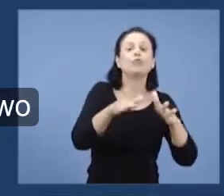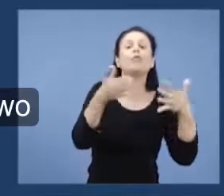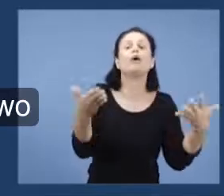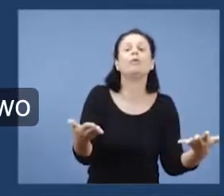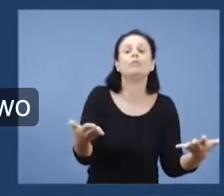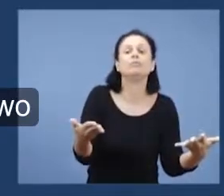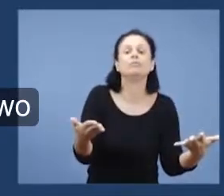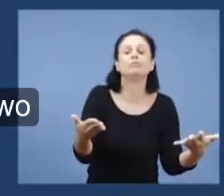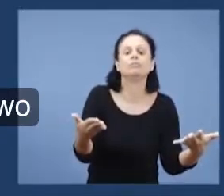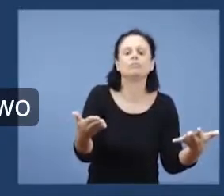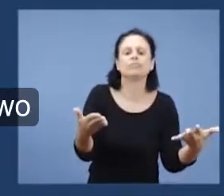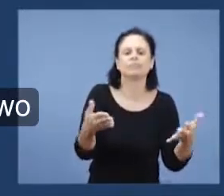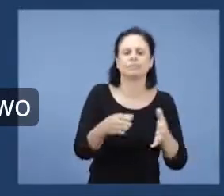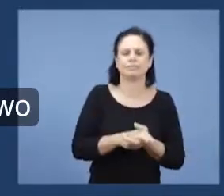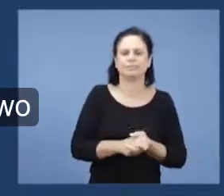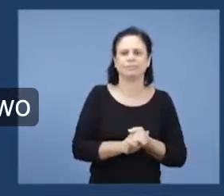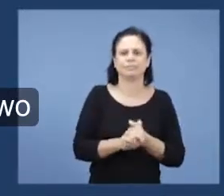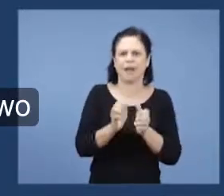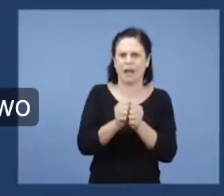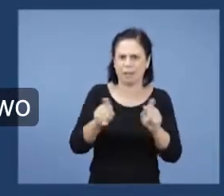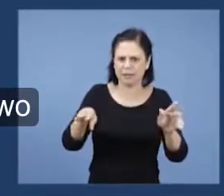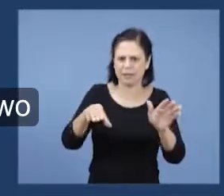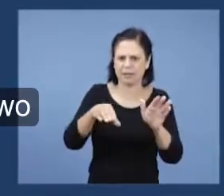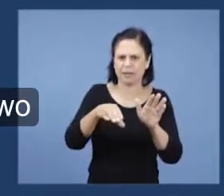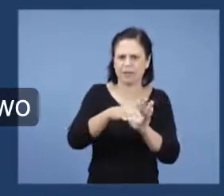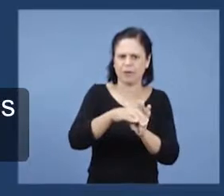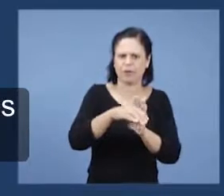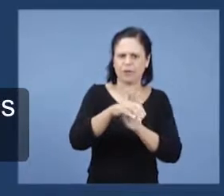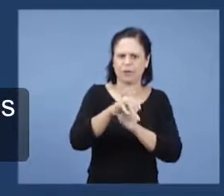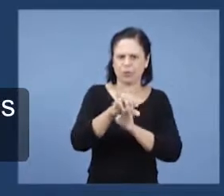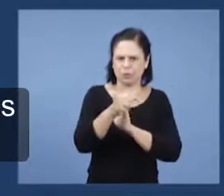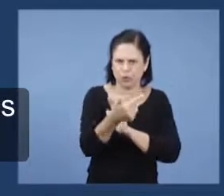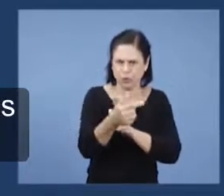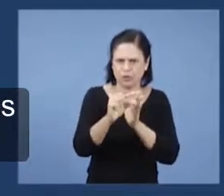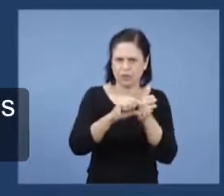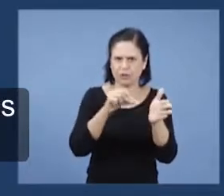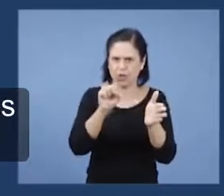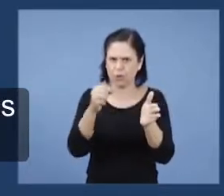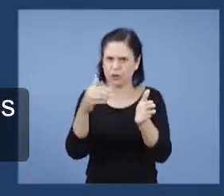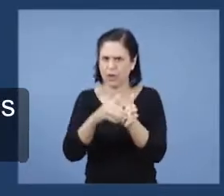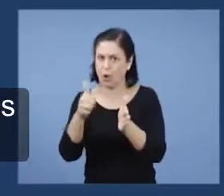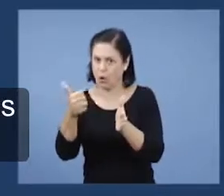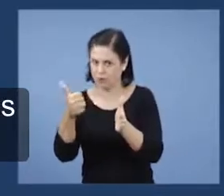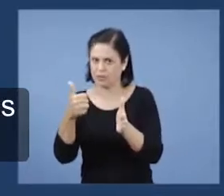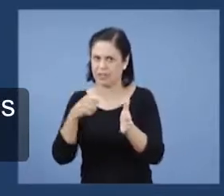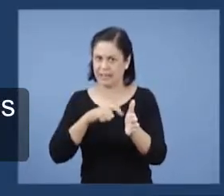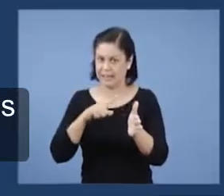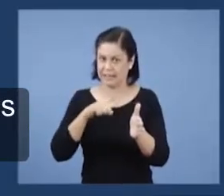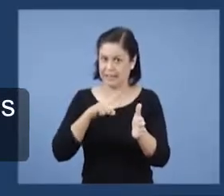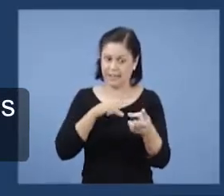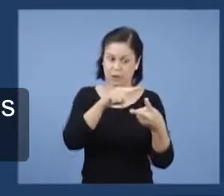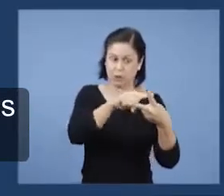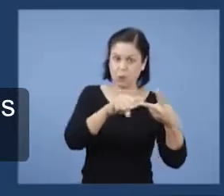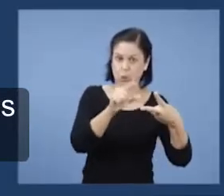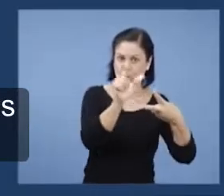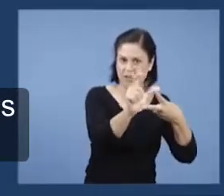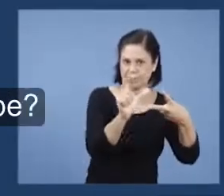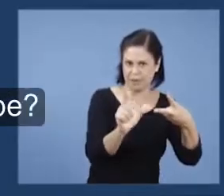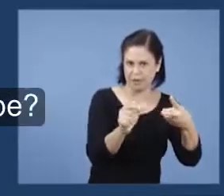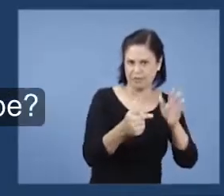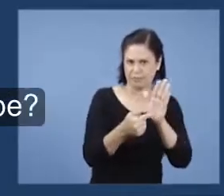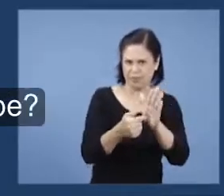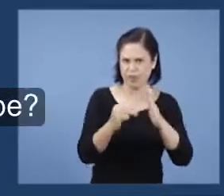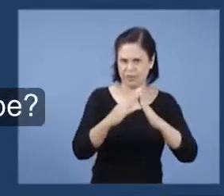2, de 8 a 11. Tem duas palavras importantes, que limitam as lutas